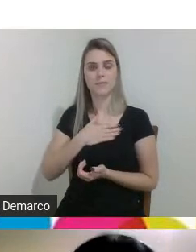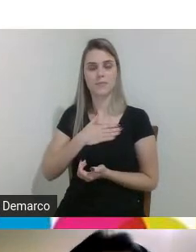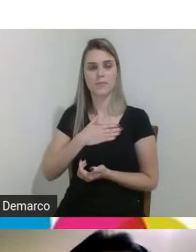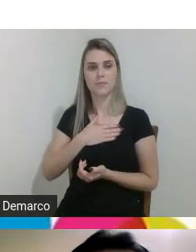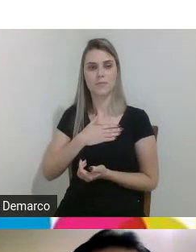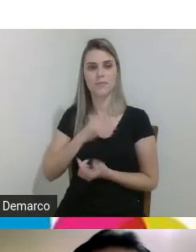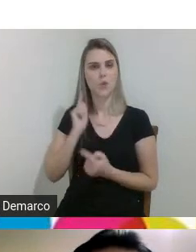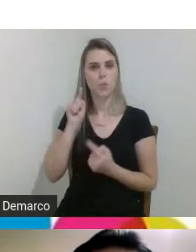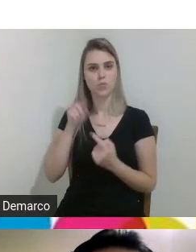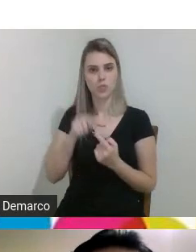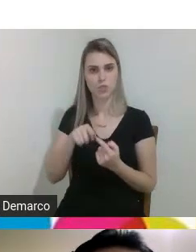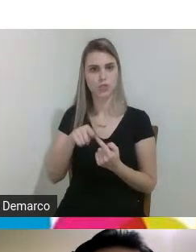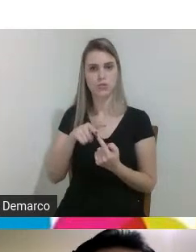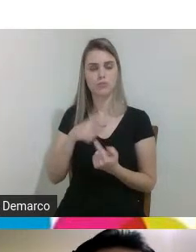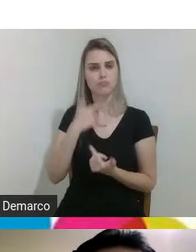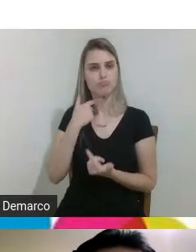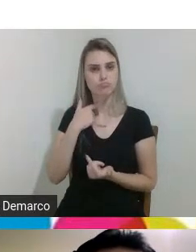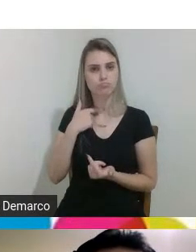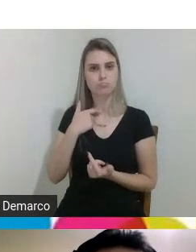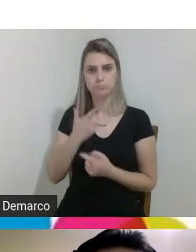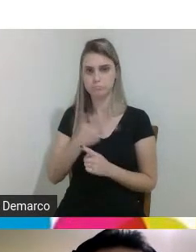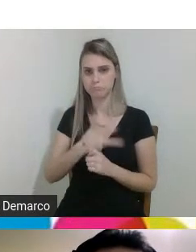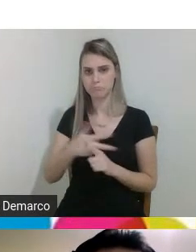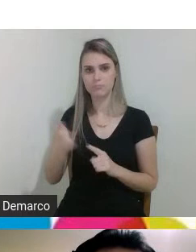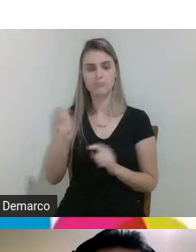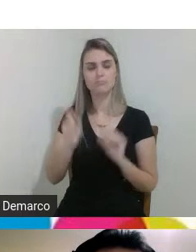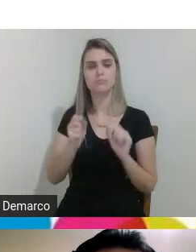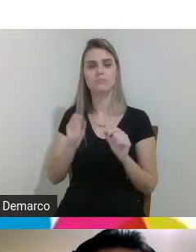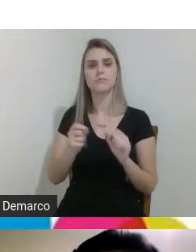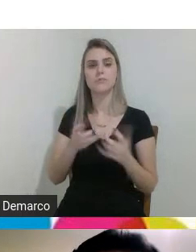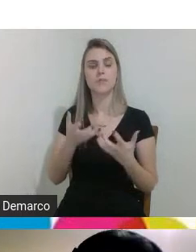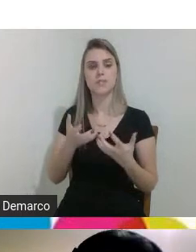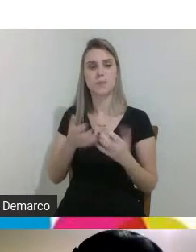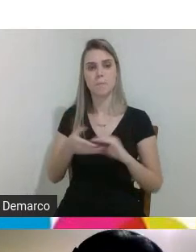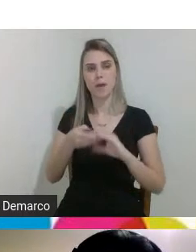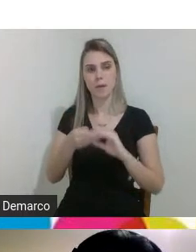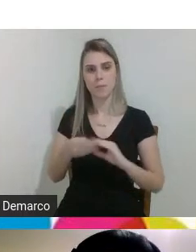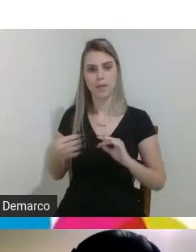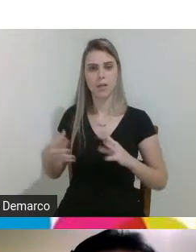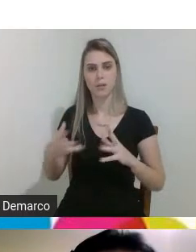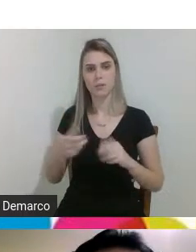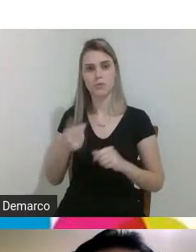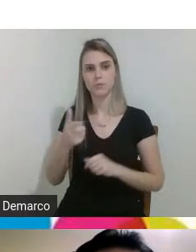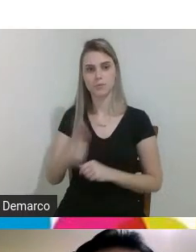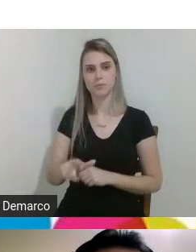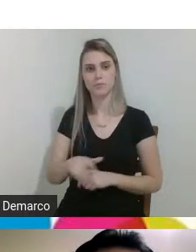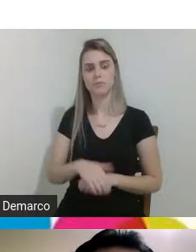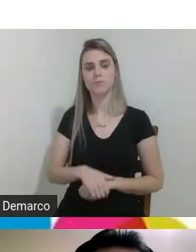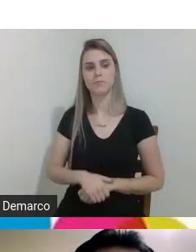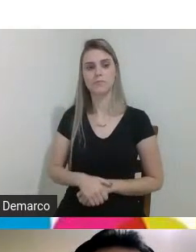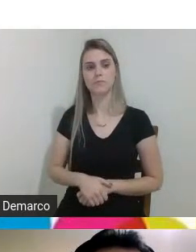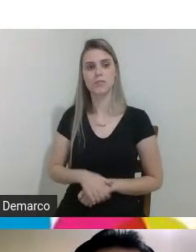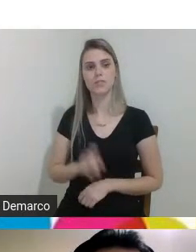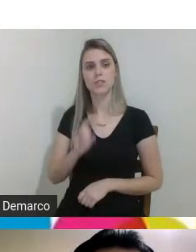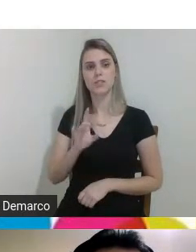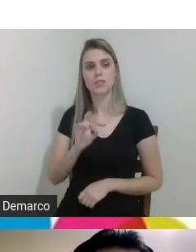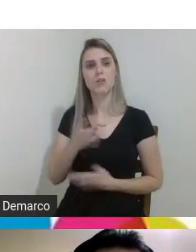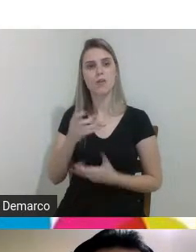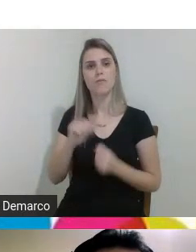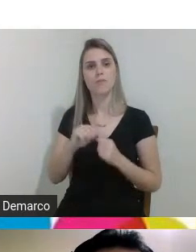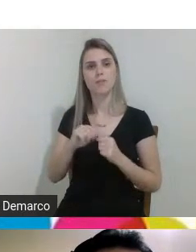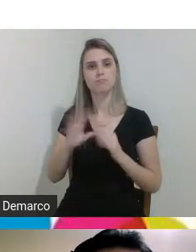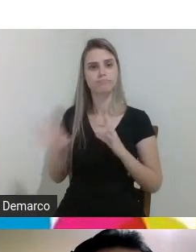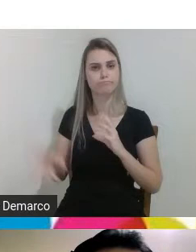atingido superado as expectativas acho que foi muito bom parabéns a todos novamente eu só gostaria de fazer um